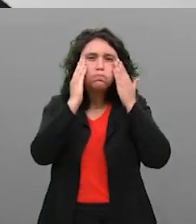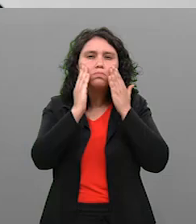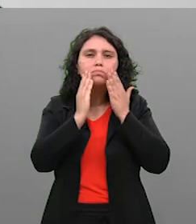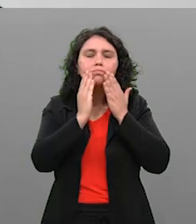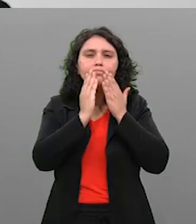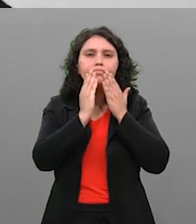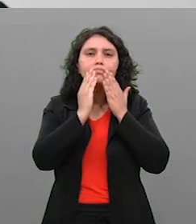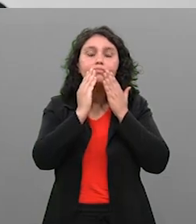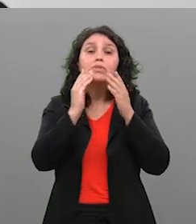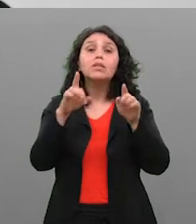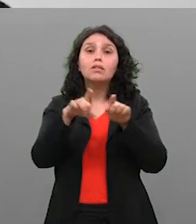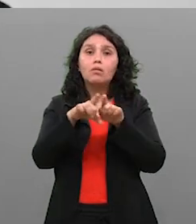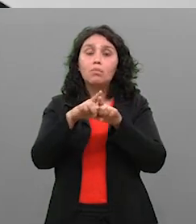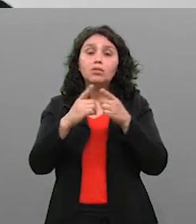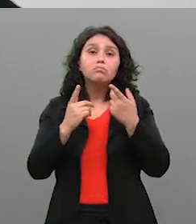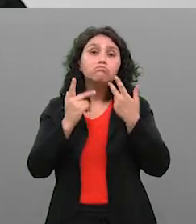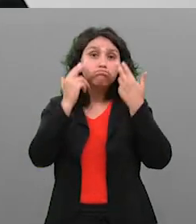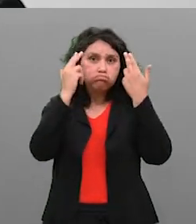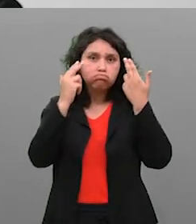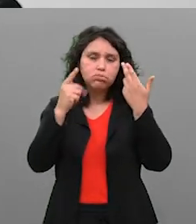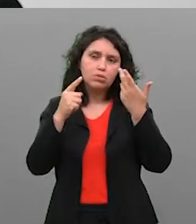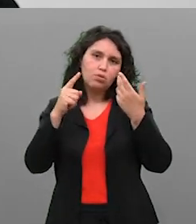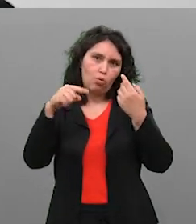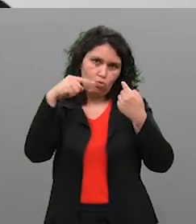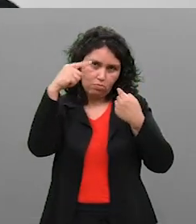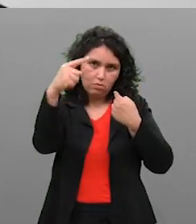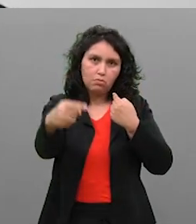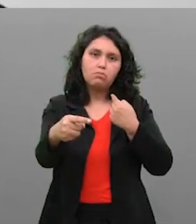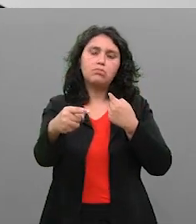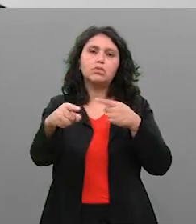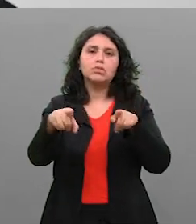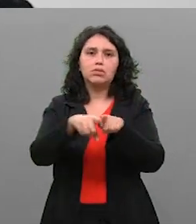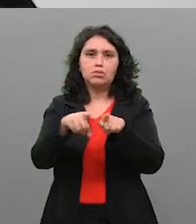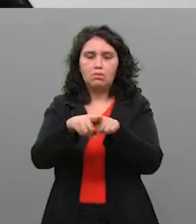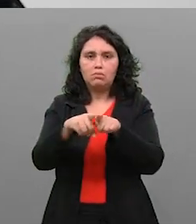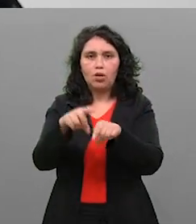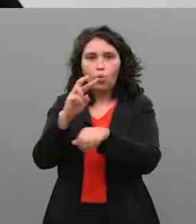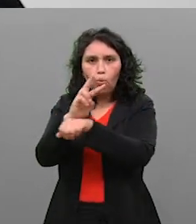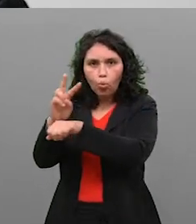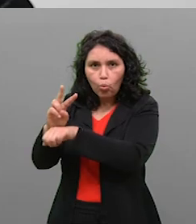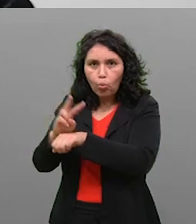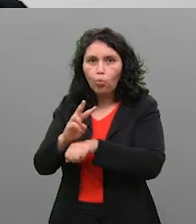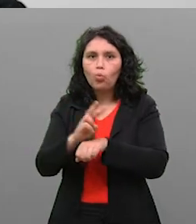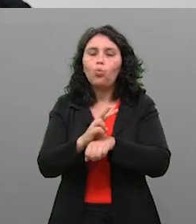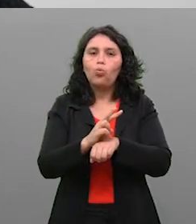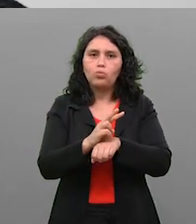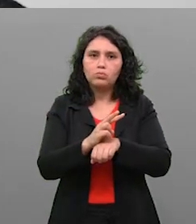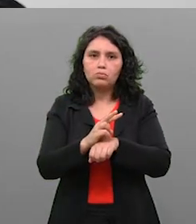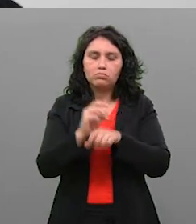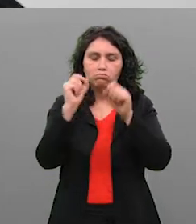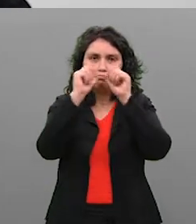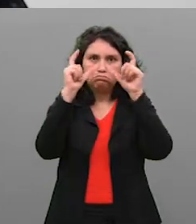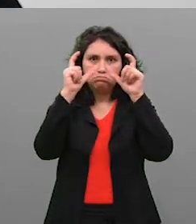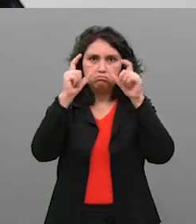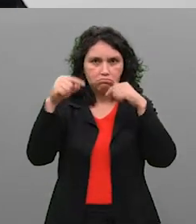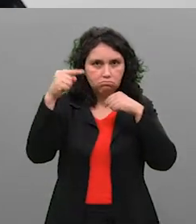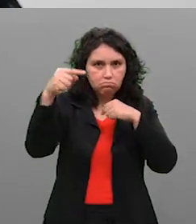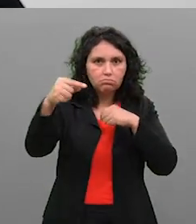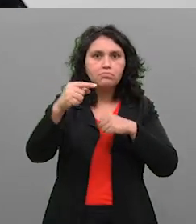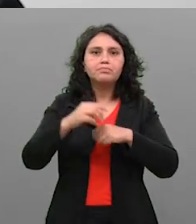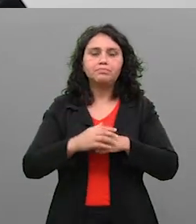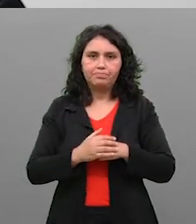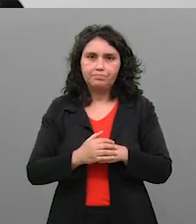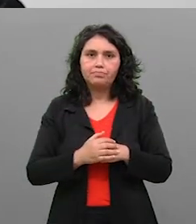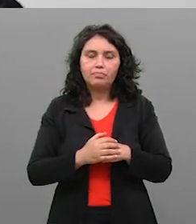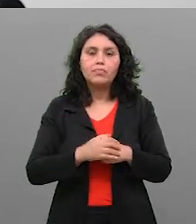tratar o pós e tratar as complicações, mesmo que elas sejam raras, porque se acontece comigo ou contigo, já não é mais